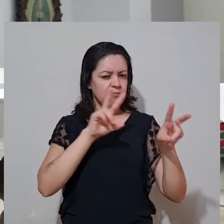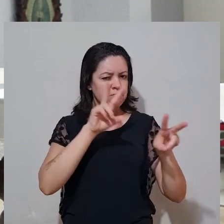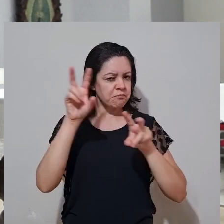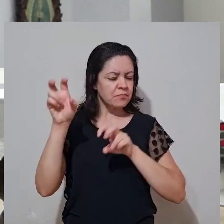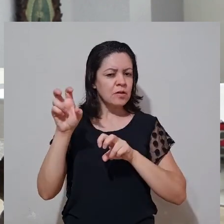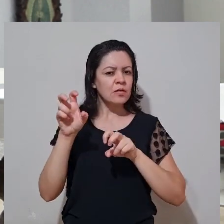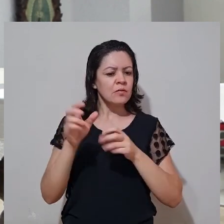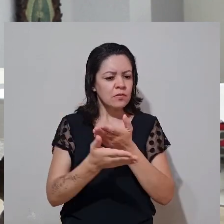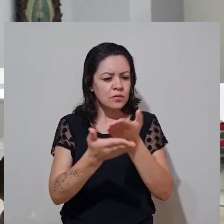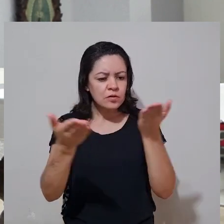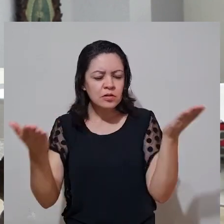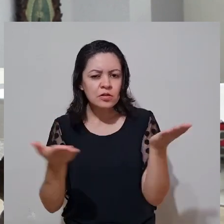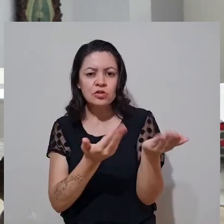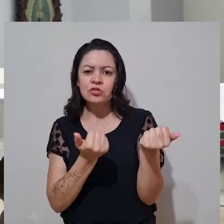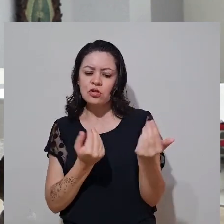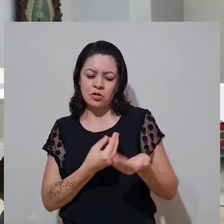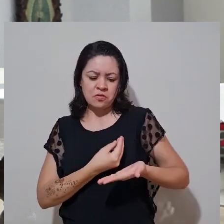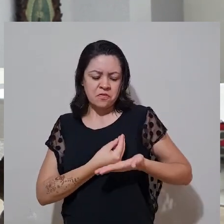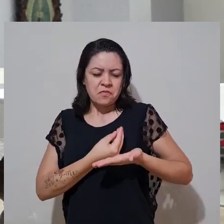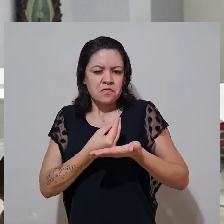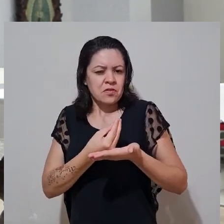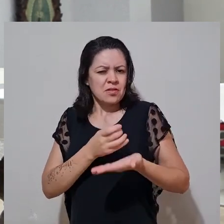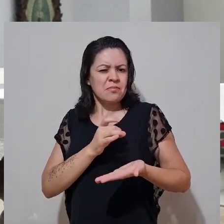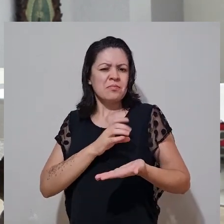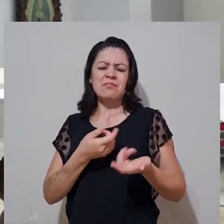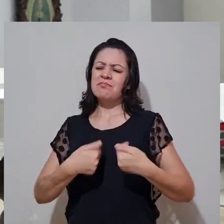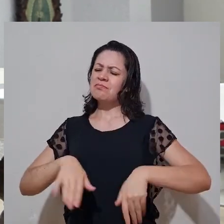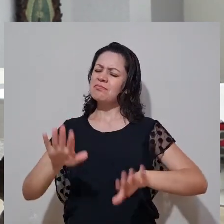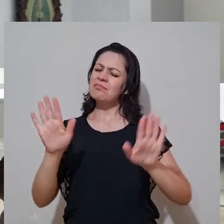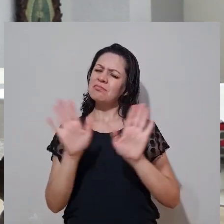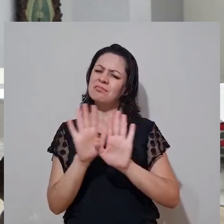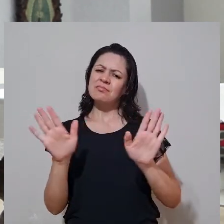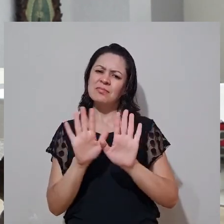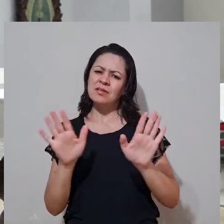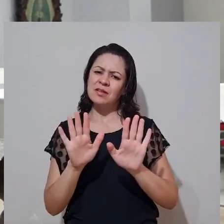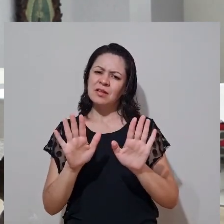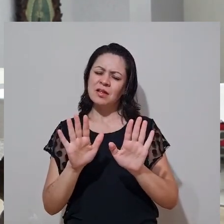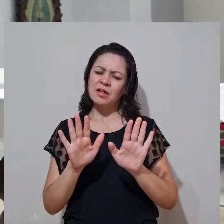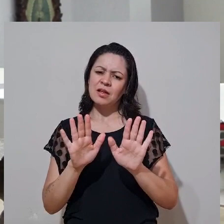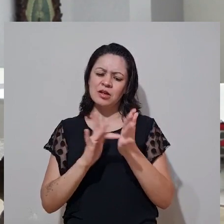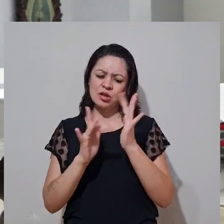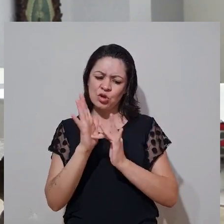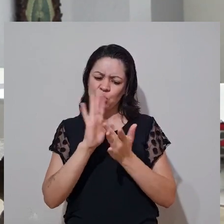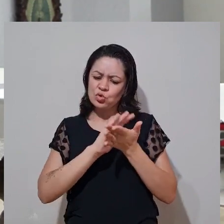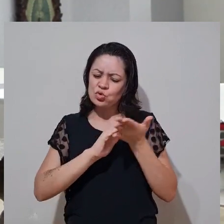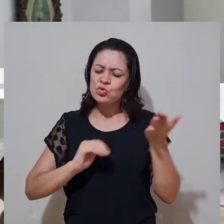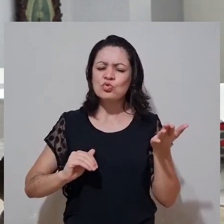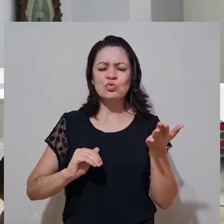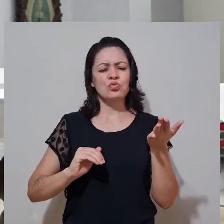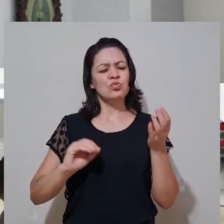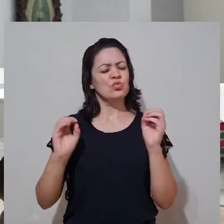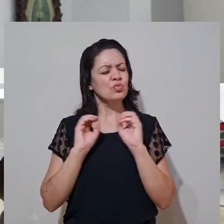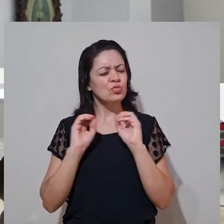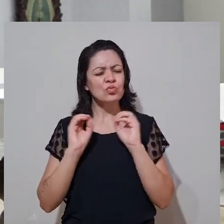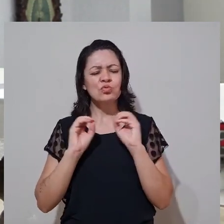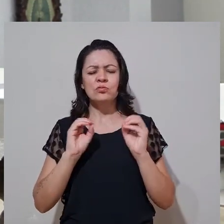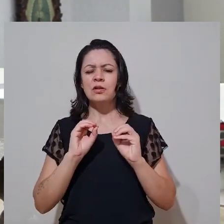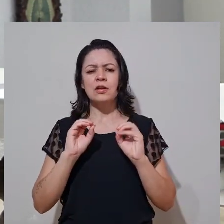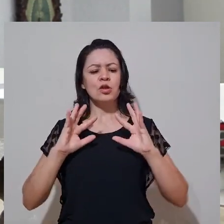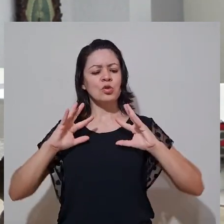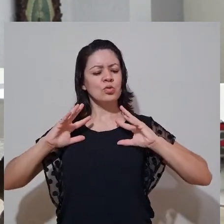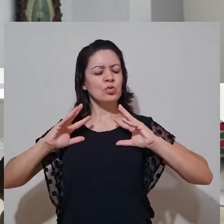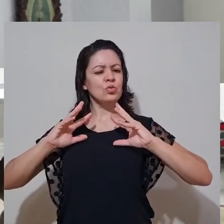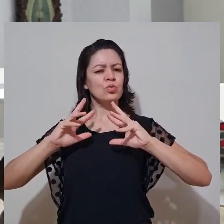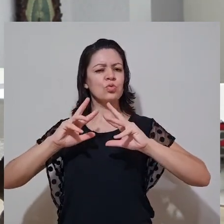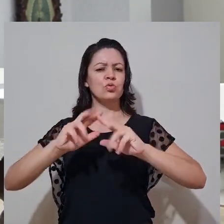Lembro-me de uma frase do Papa Bento XVI que diz assim, Jovens, não tenhais medo de doar a vida por Cristo, Ele não tira